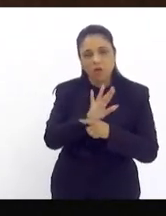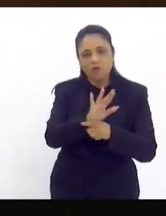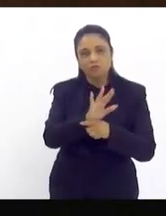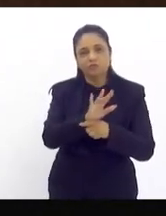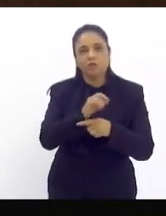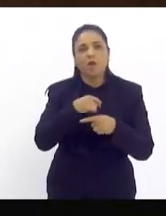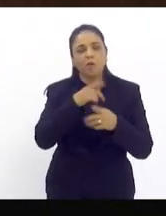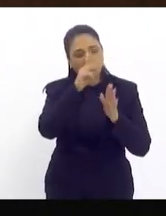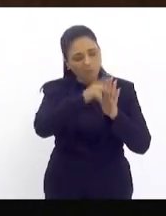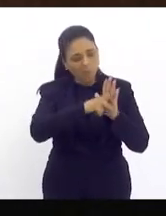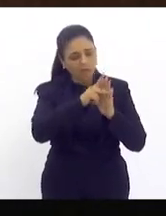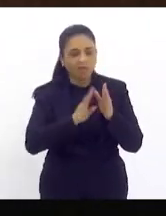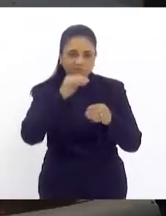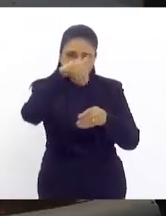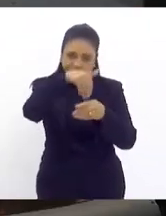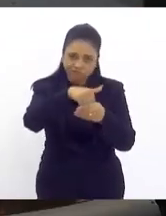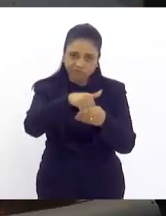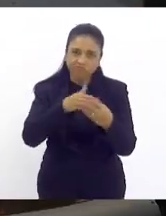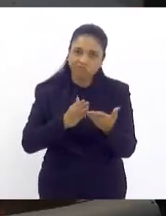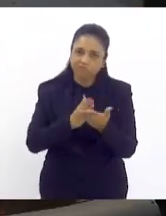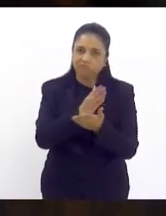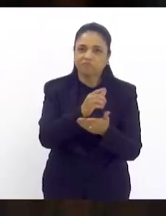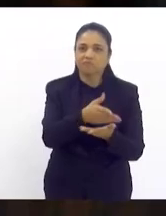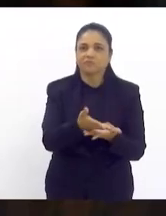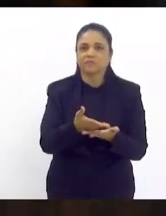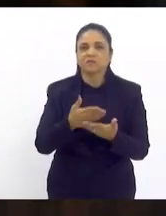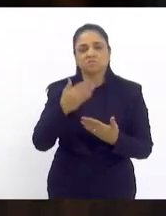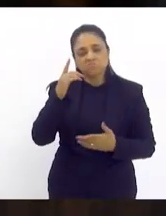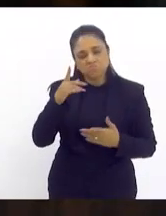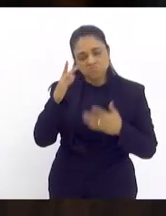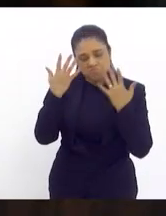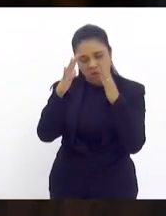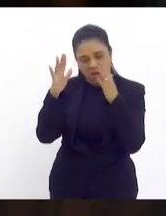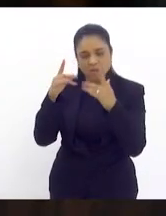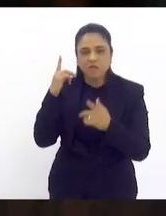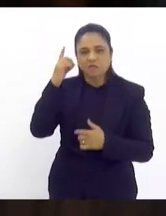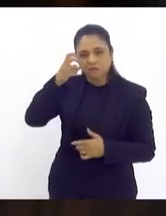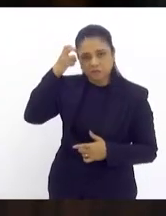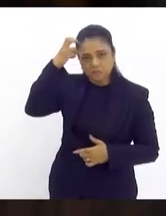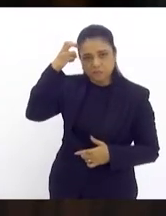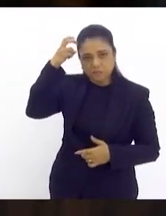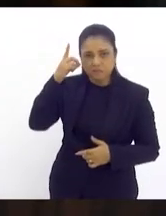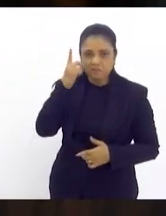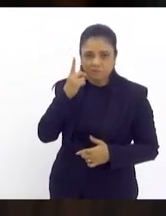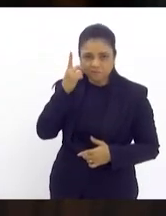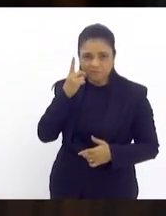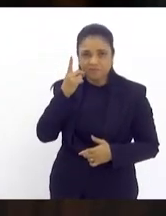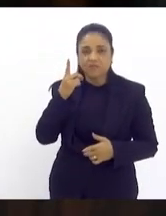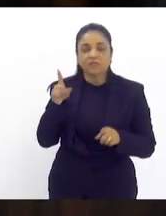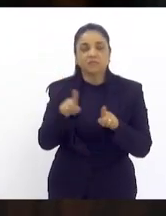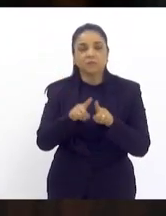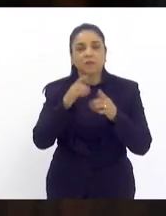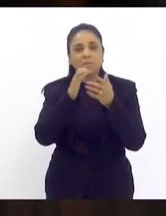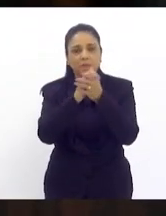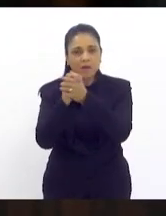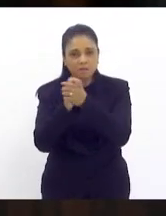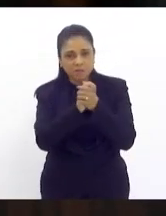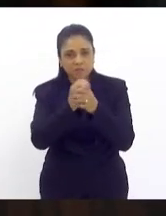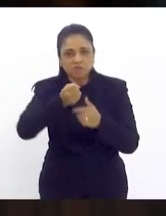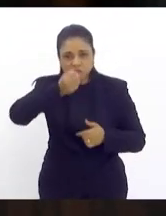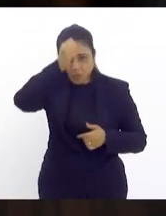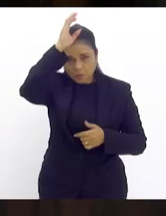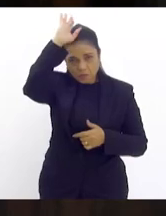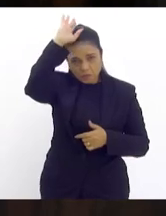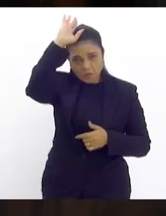é meritório terá o nosso voto favorável parabéns o nosso nobre deputado da beone outra coisa quero parabenizar nossos bombeiros